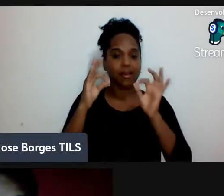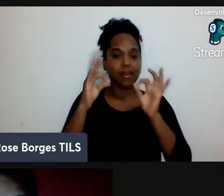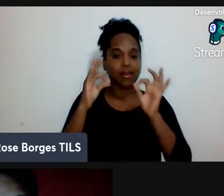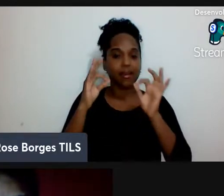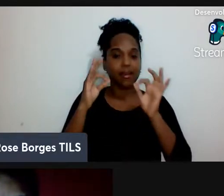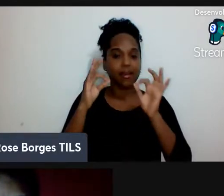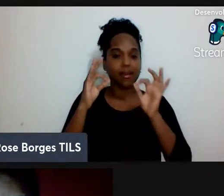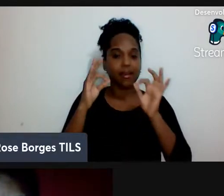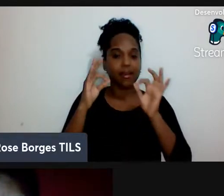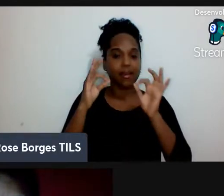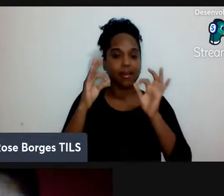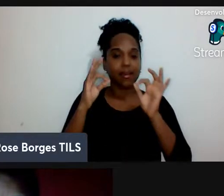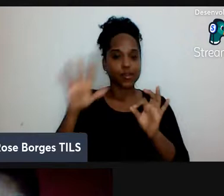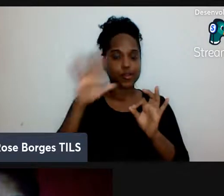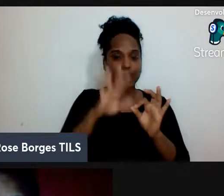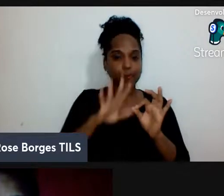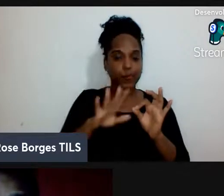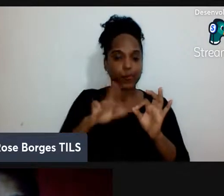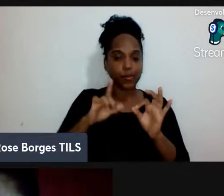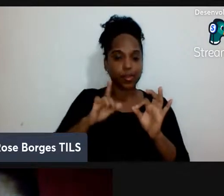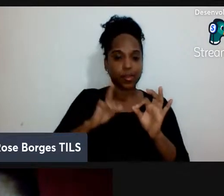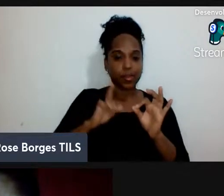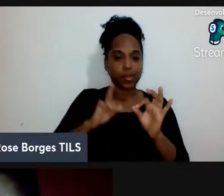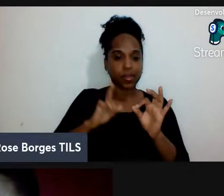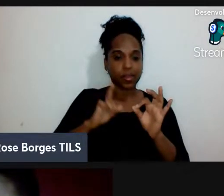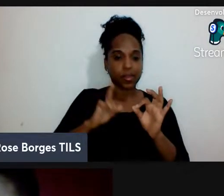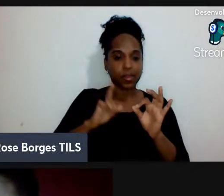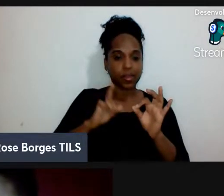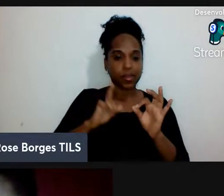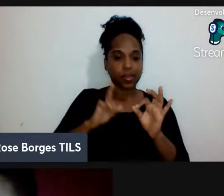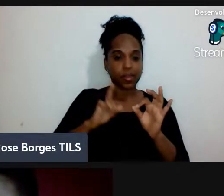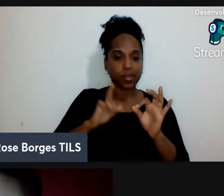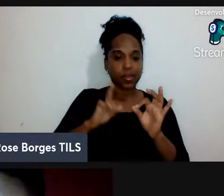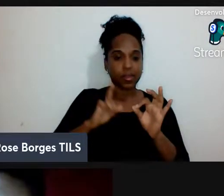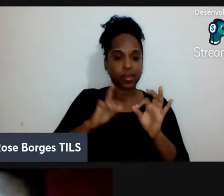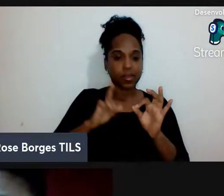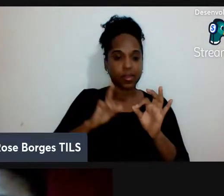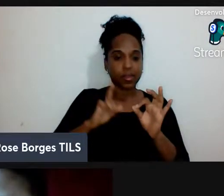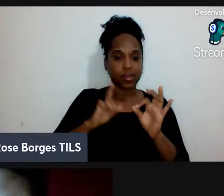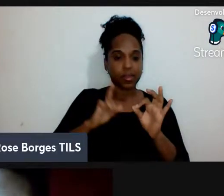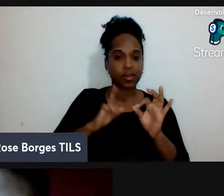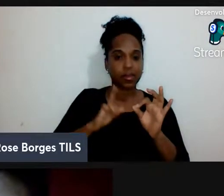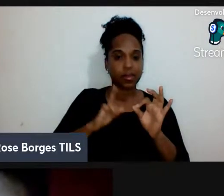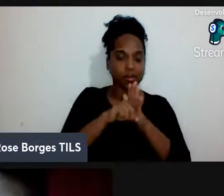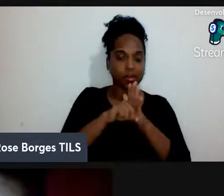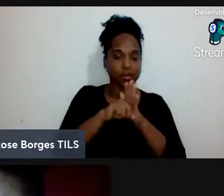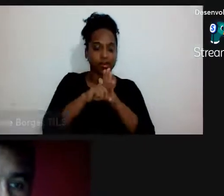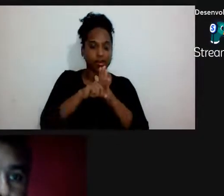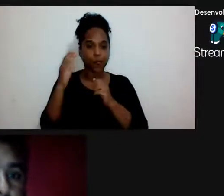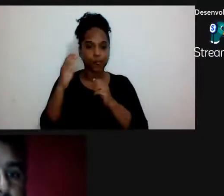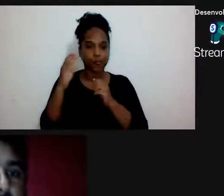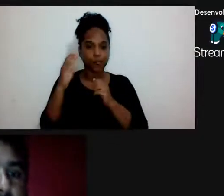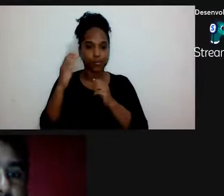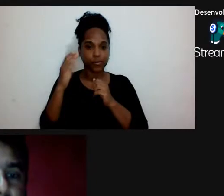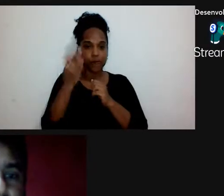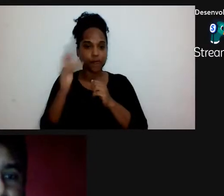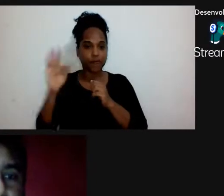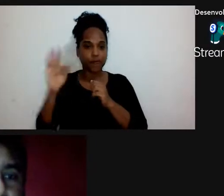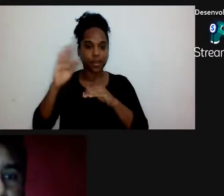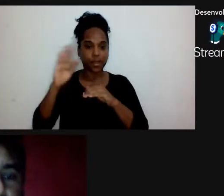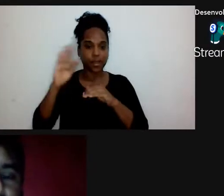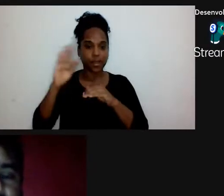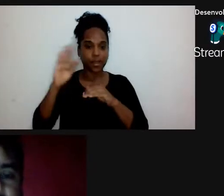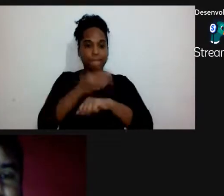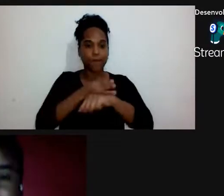explora-se um pouco as ciências digamos assim a física moderna e eu fiquei me